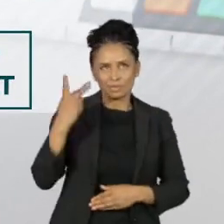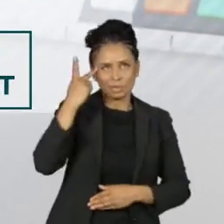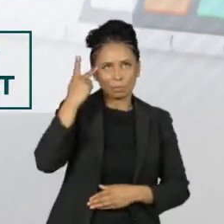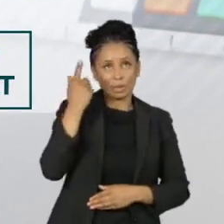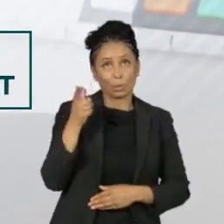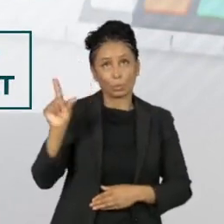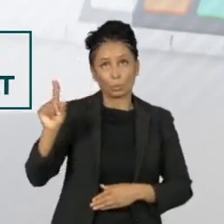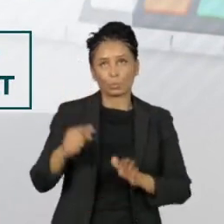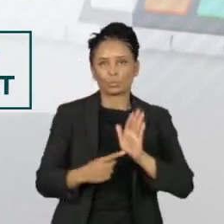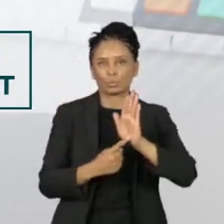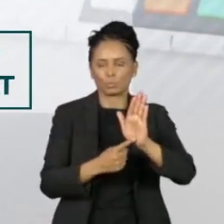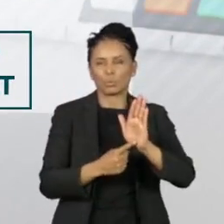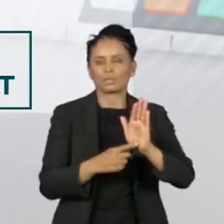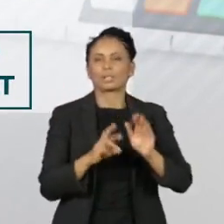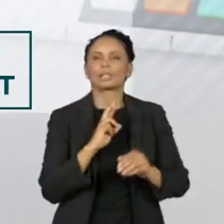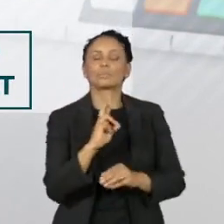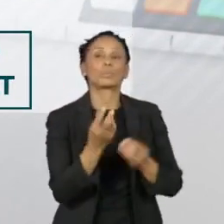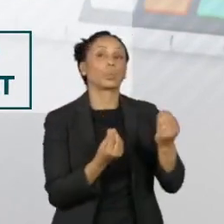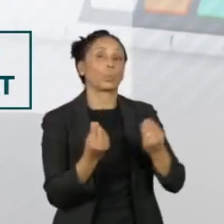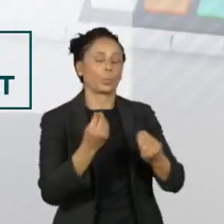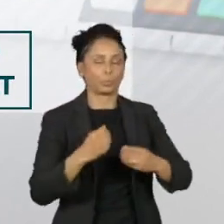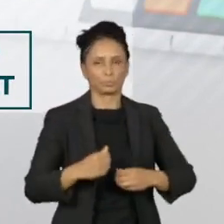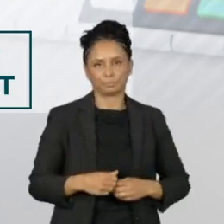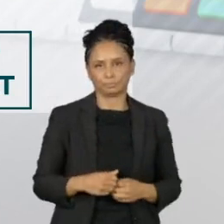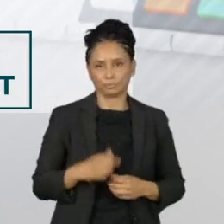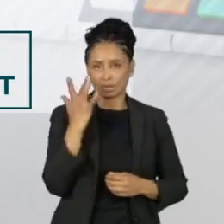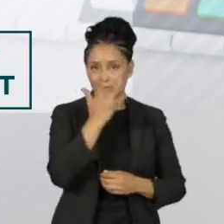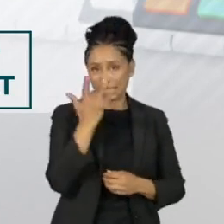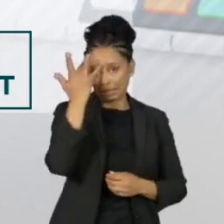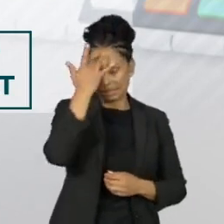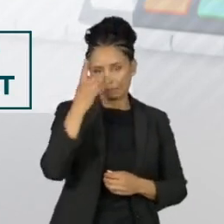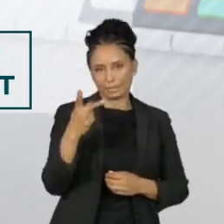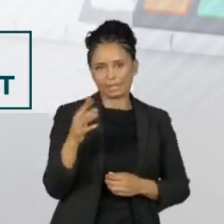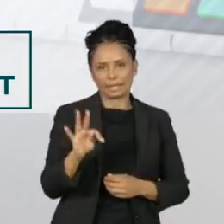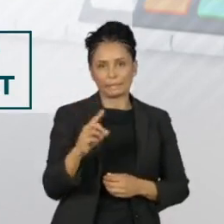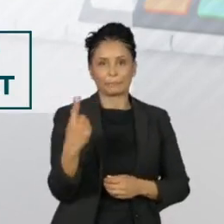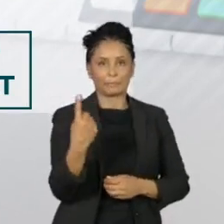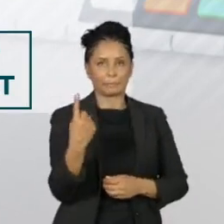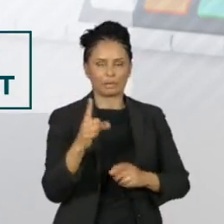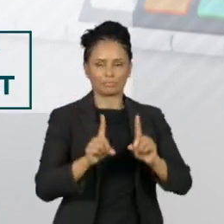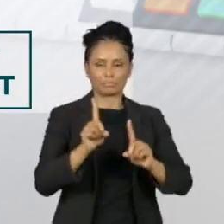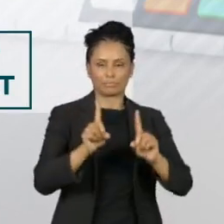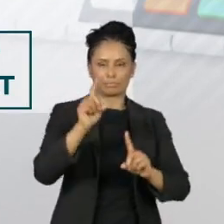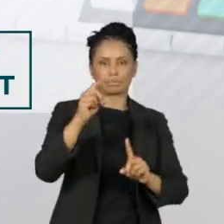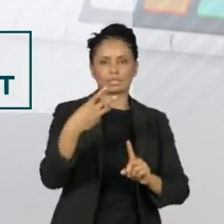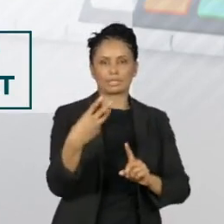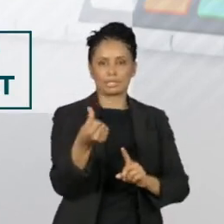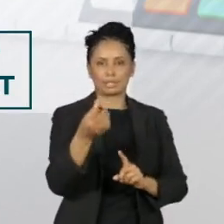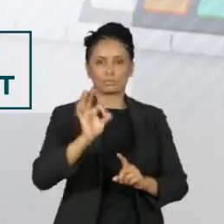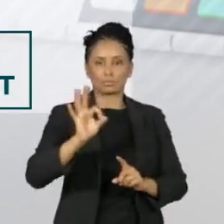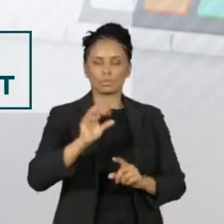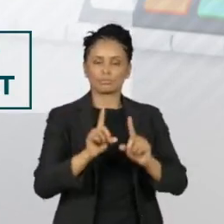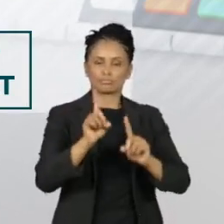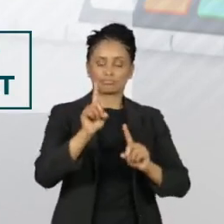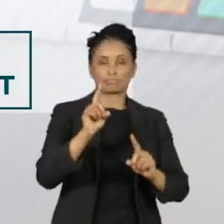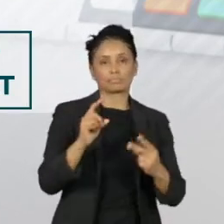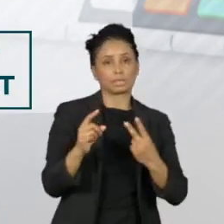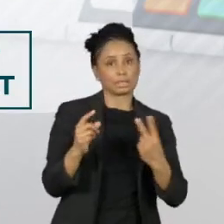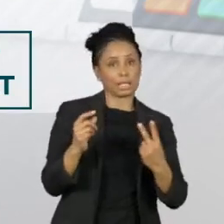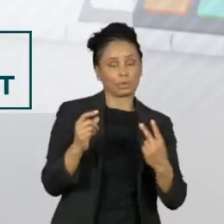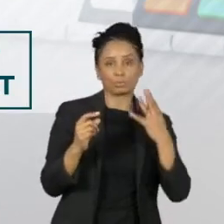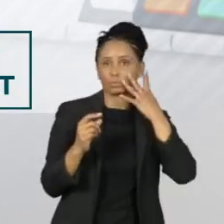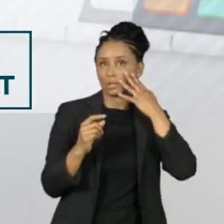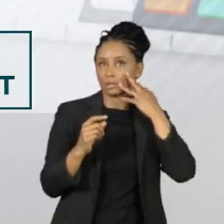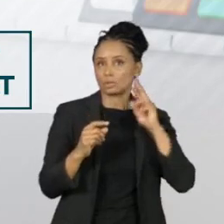os resultados foram os seguintes. Fernando Haddad, do PT, em primeiro, manteve 36%. Em segundo, vem Tarciso de